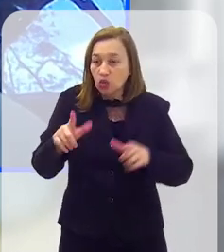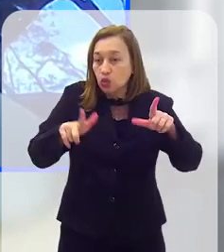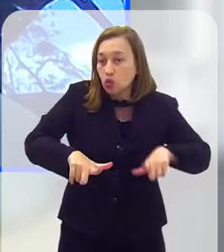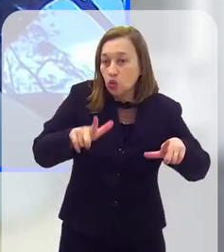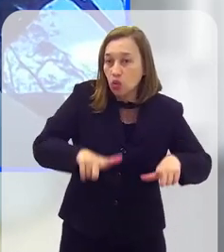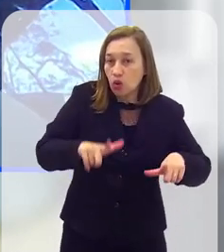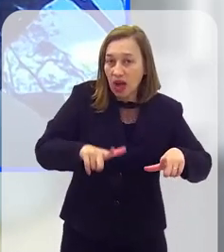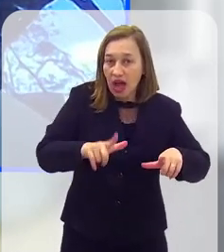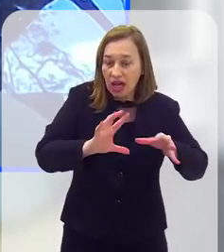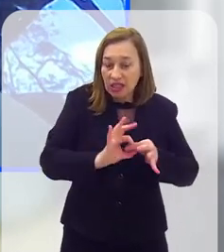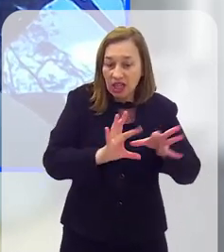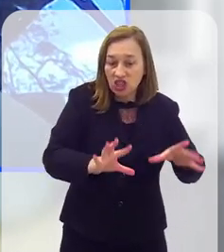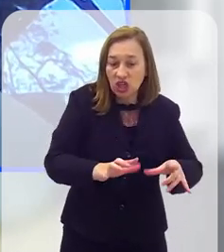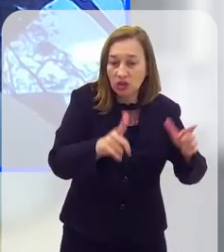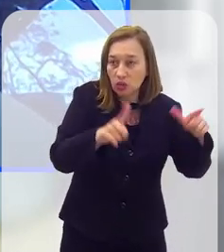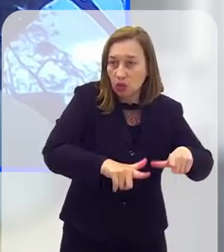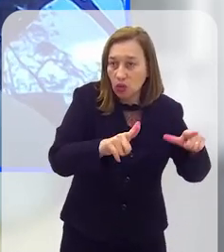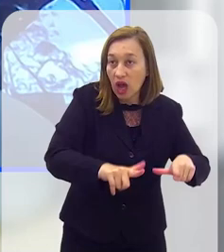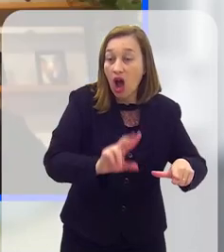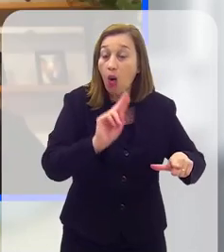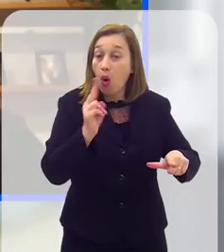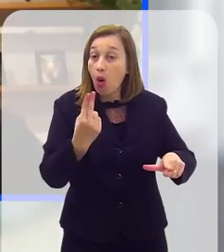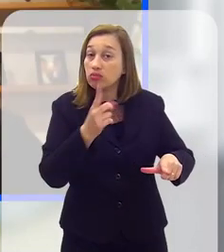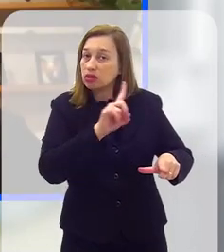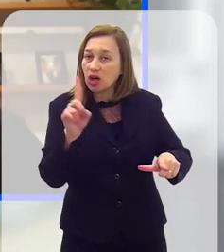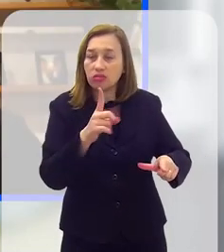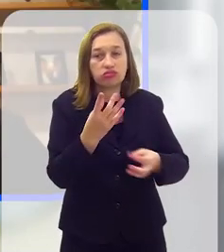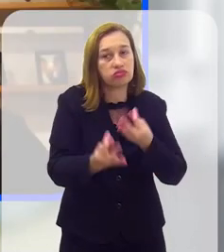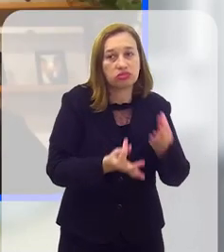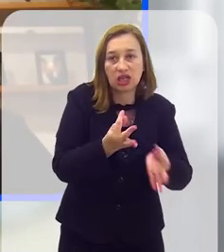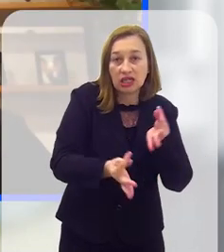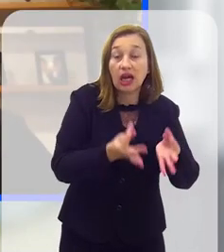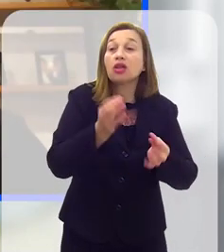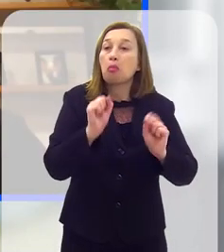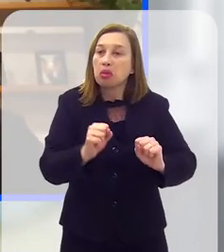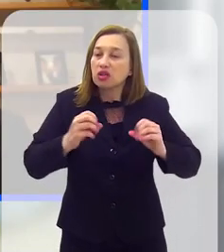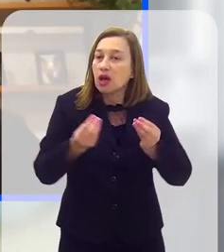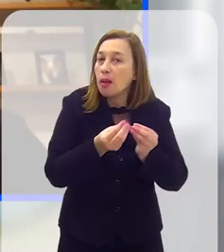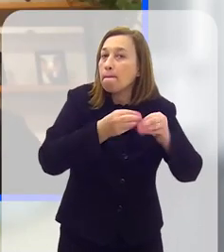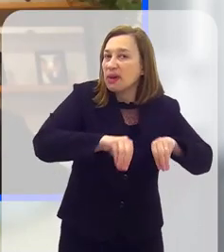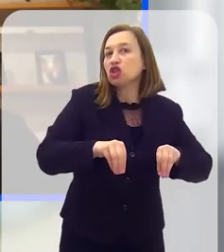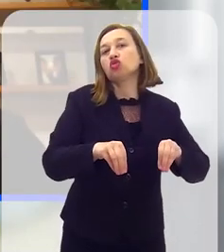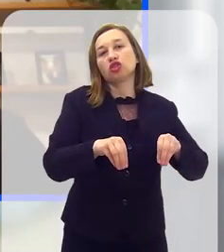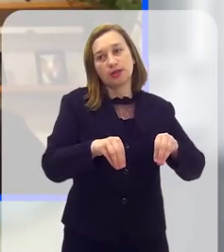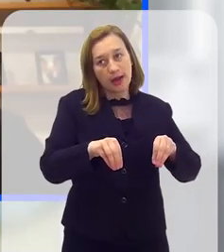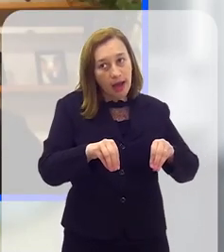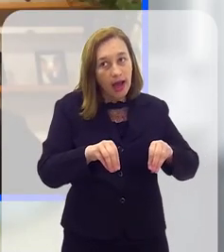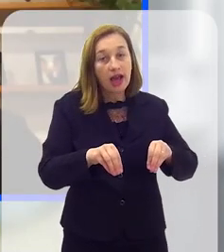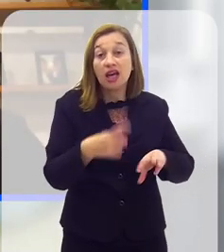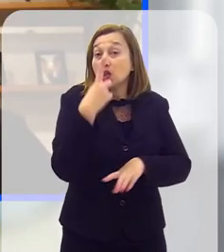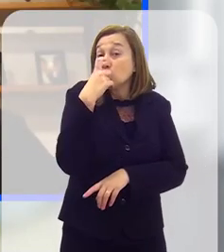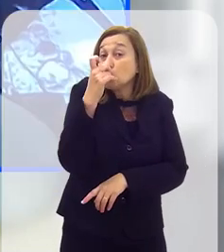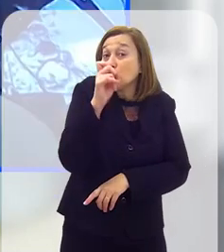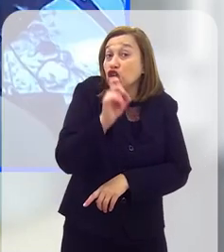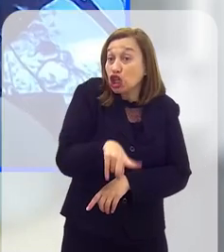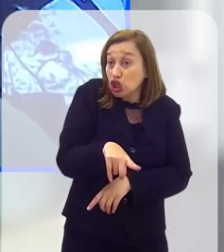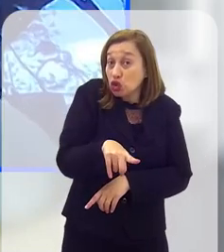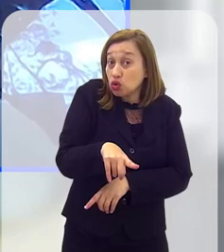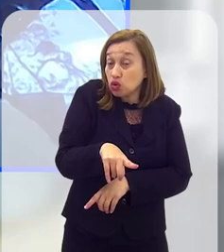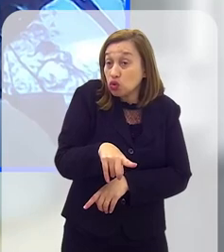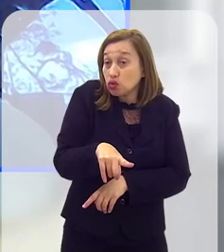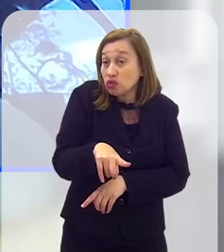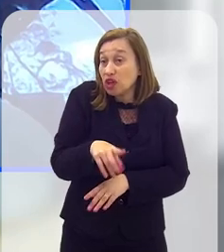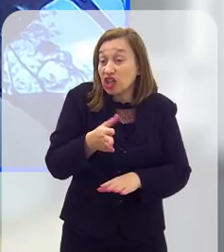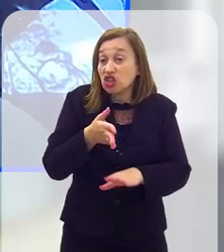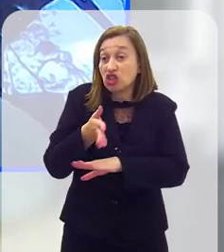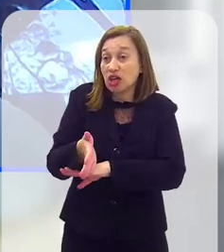aterro sanitário, ou não é tratado, como deveria ser tratado, isso pode impactar em que esse lixo,